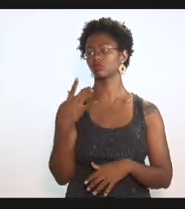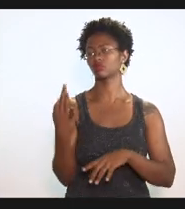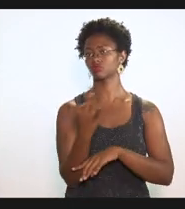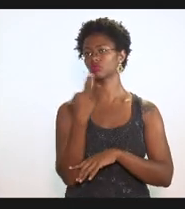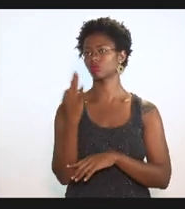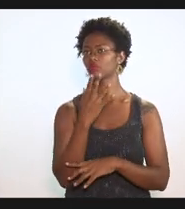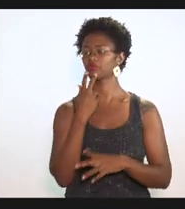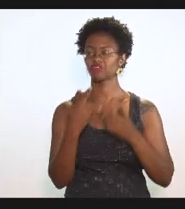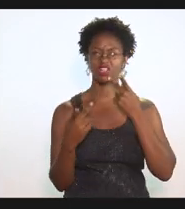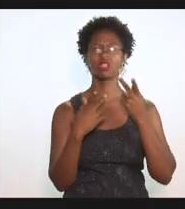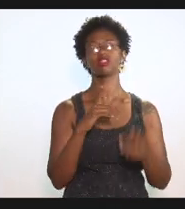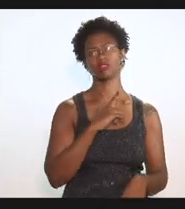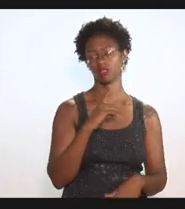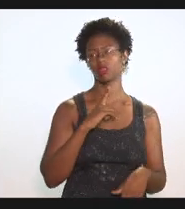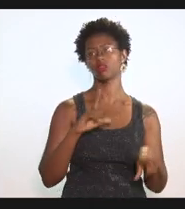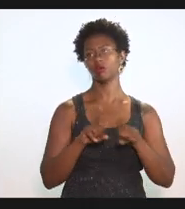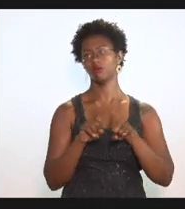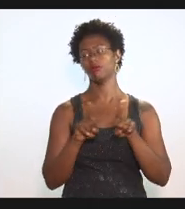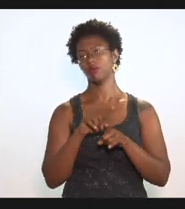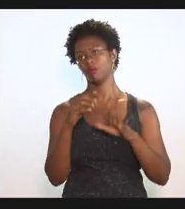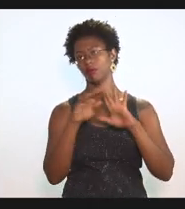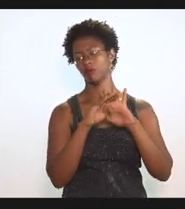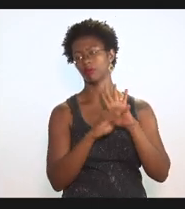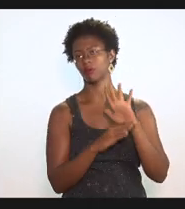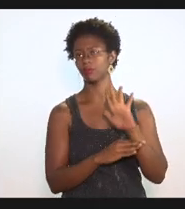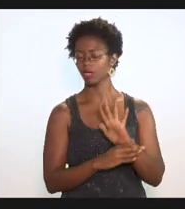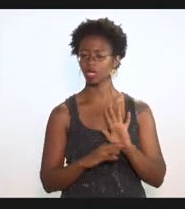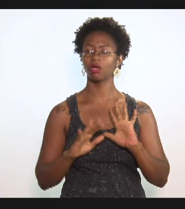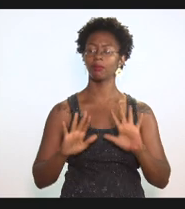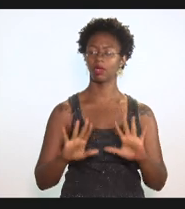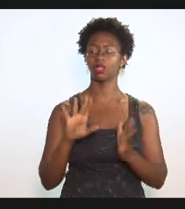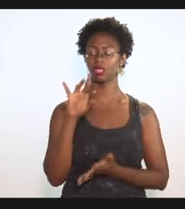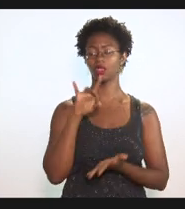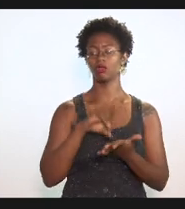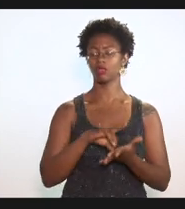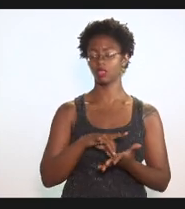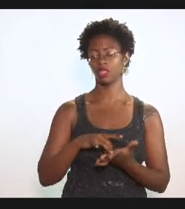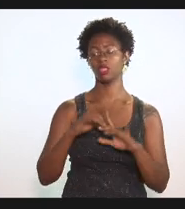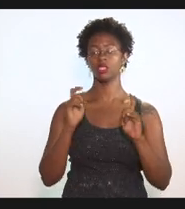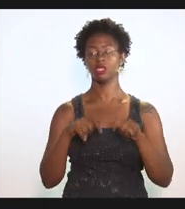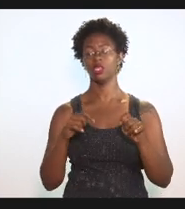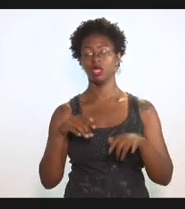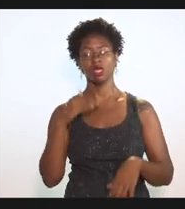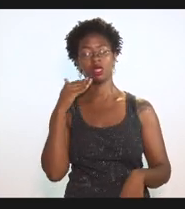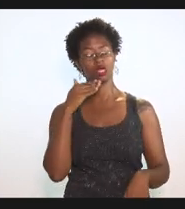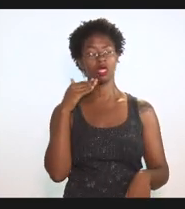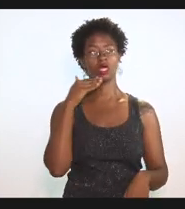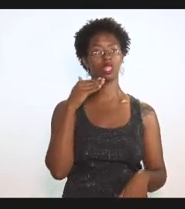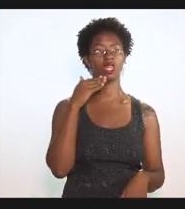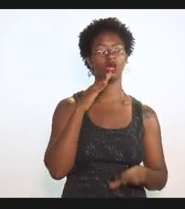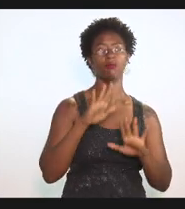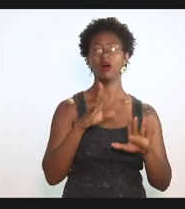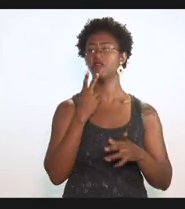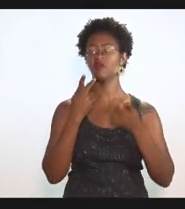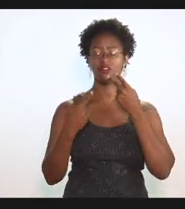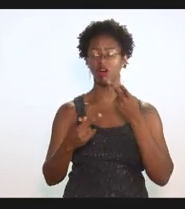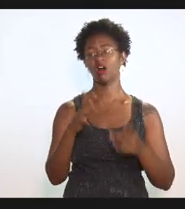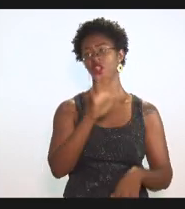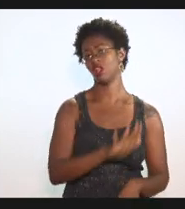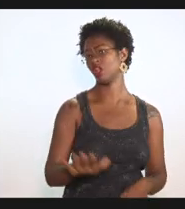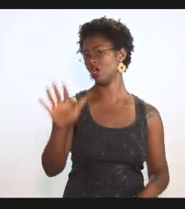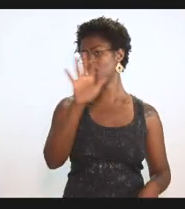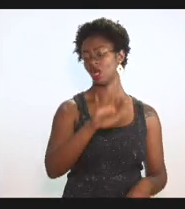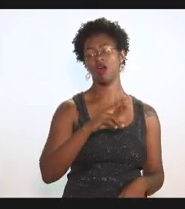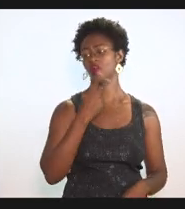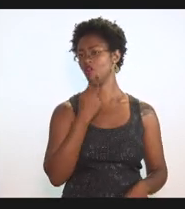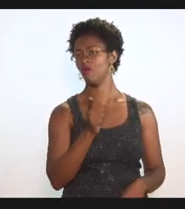também seria teria esse item da pauta quando na verdade pode causar inúmeros prejuízos mas fala grosso modo não diz que